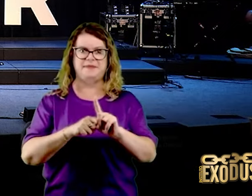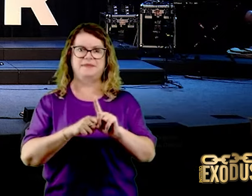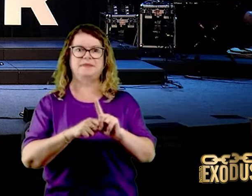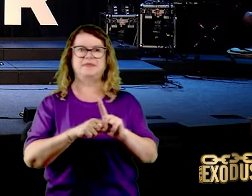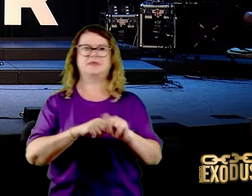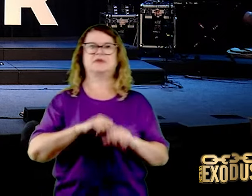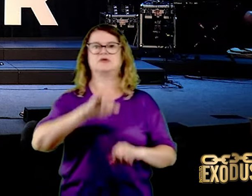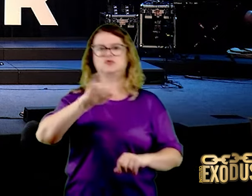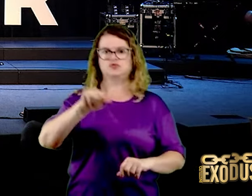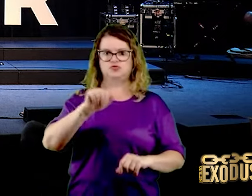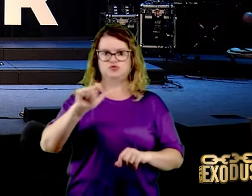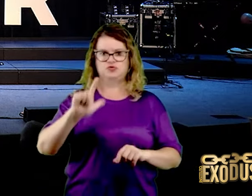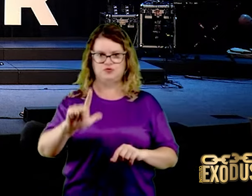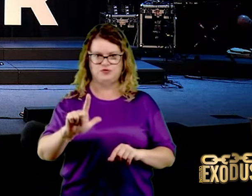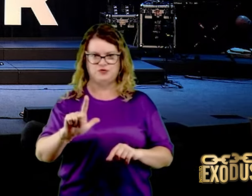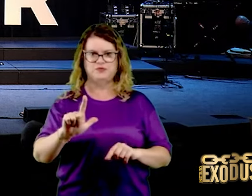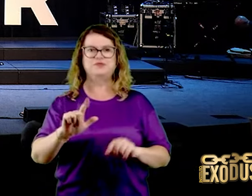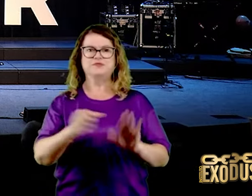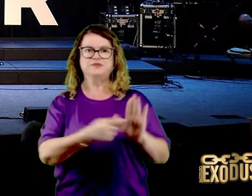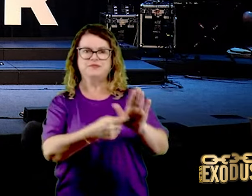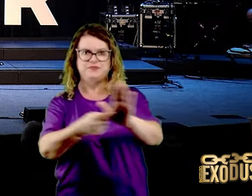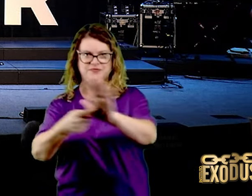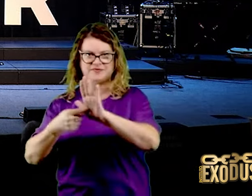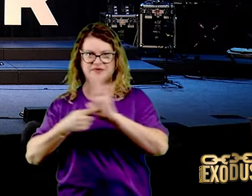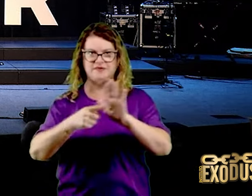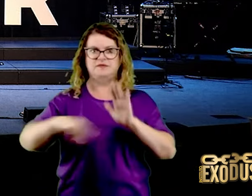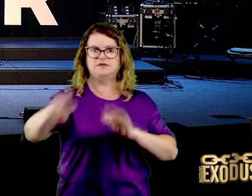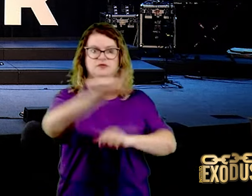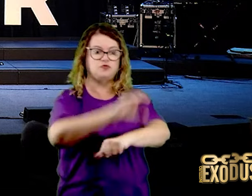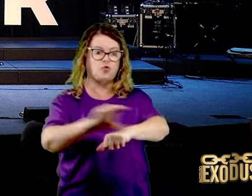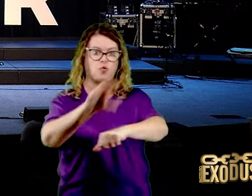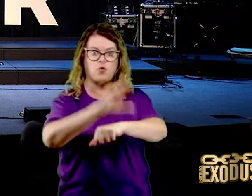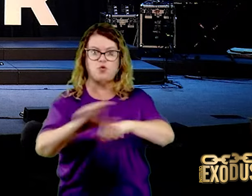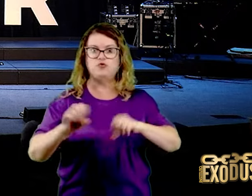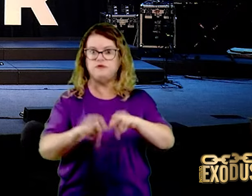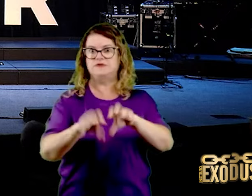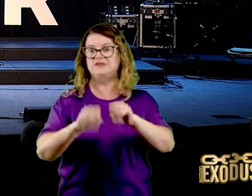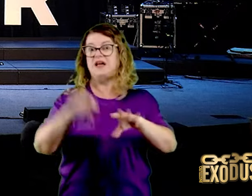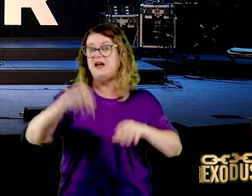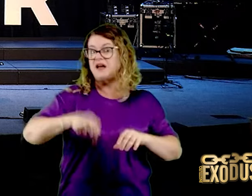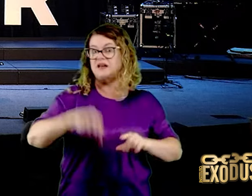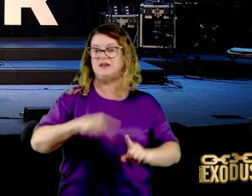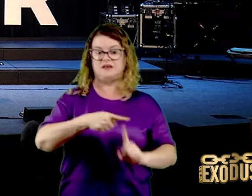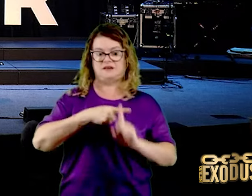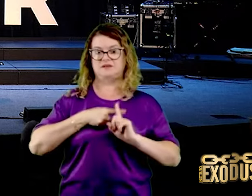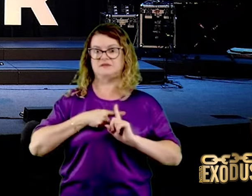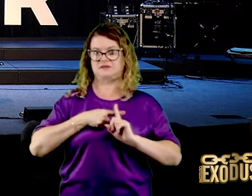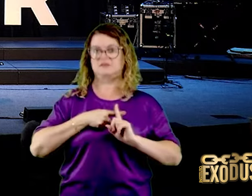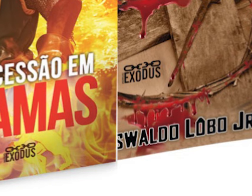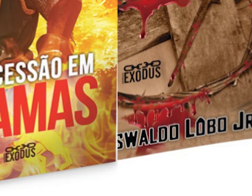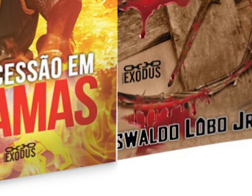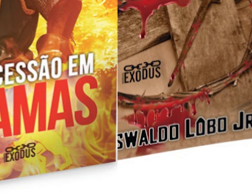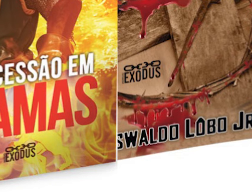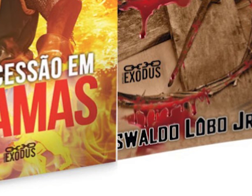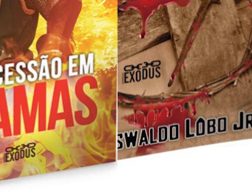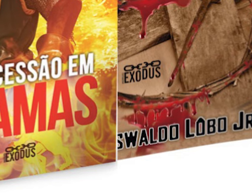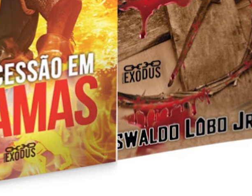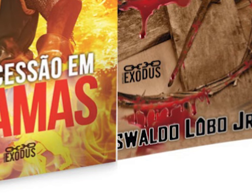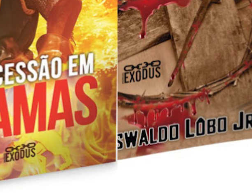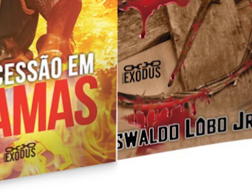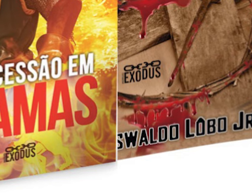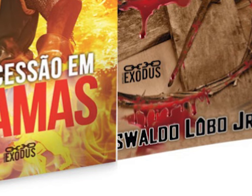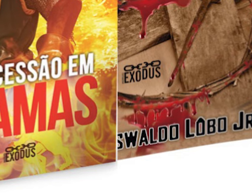um curso inteirinho de guerra espiritual para Bom Retiro, aqui. Vou pegar uma quinta